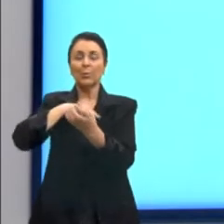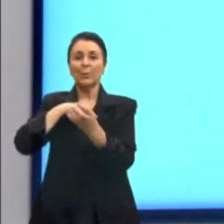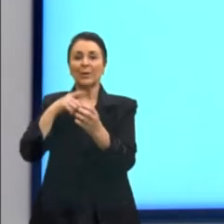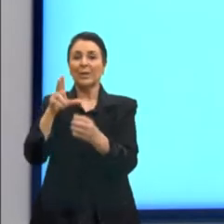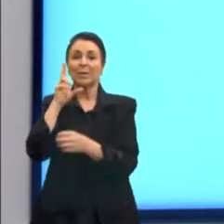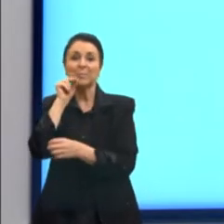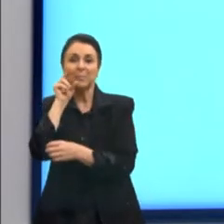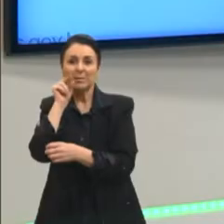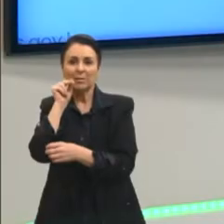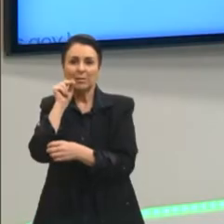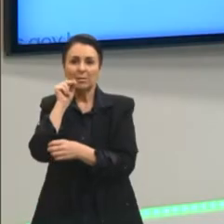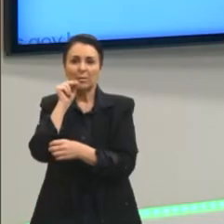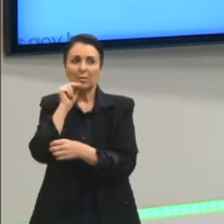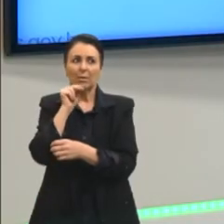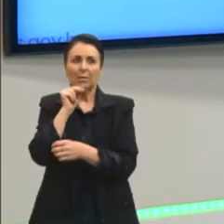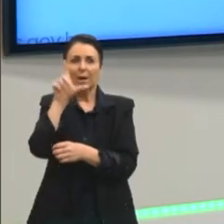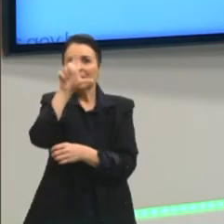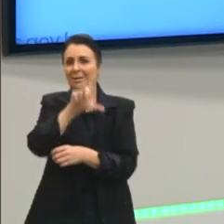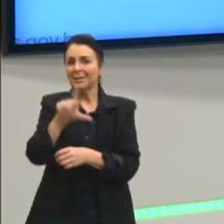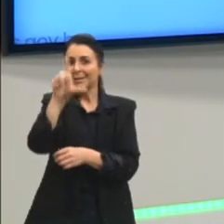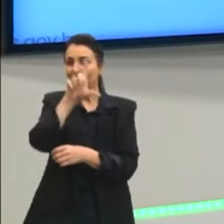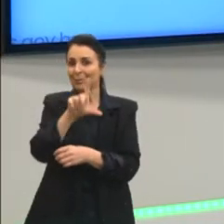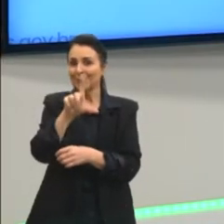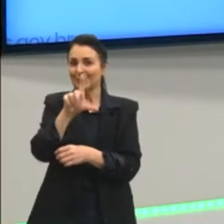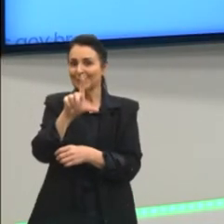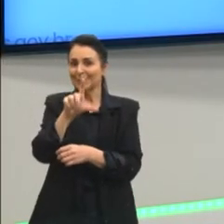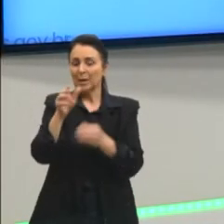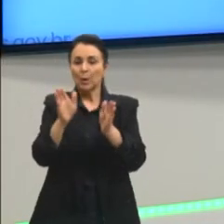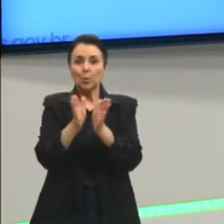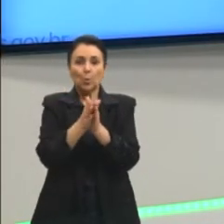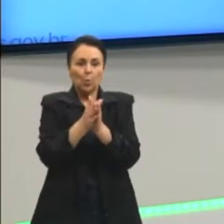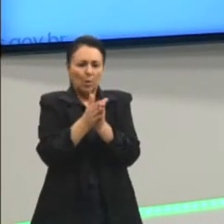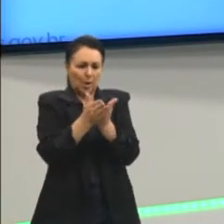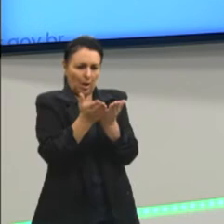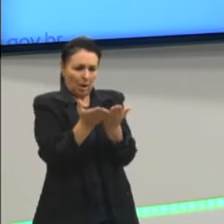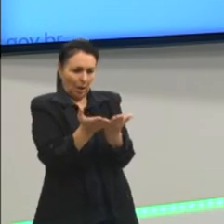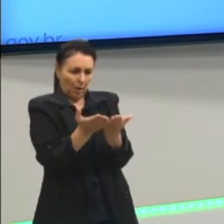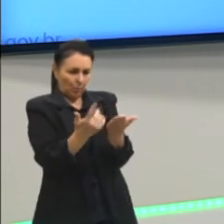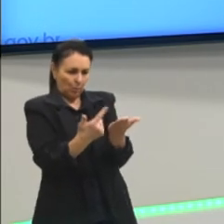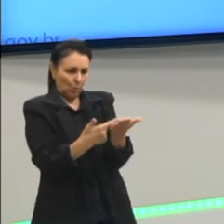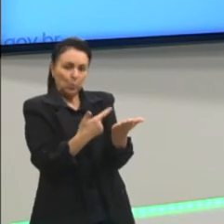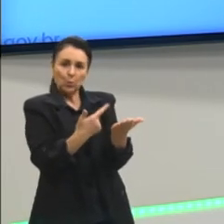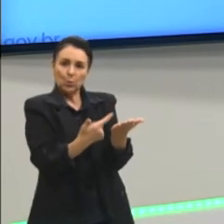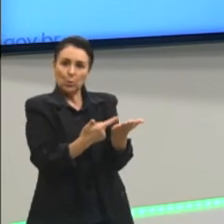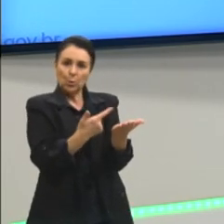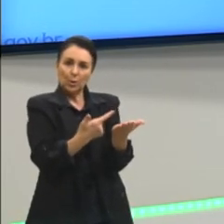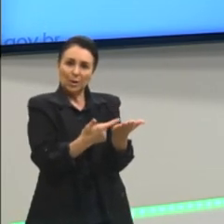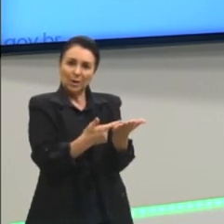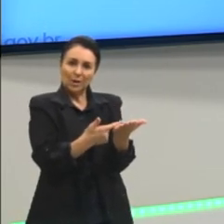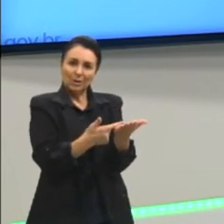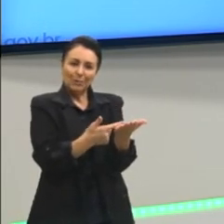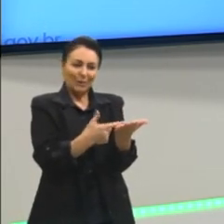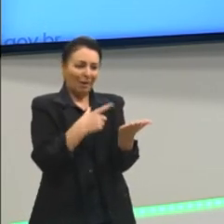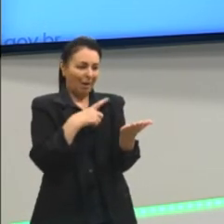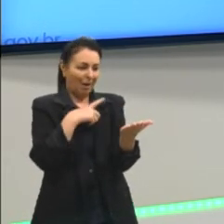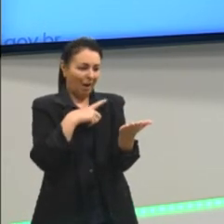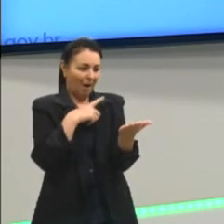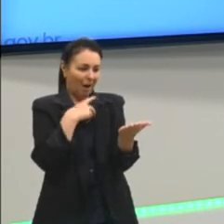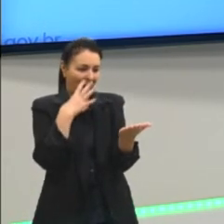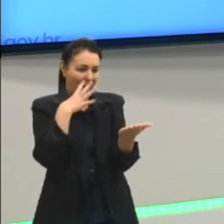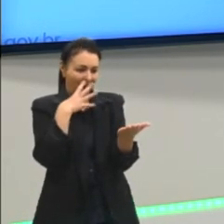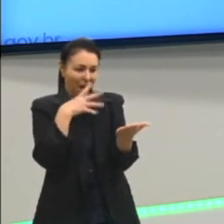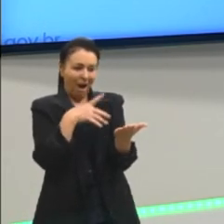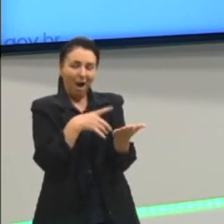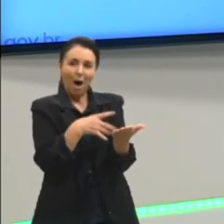acho que a literatura é mais ou menos isso. Quando a gente abre um livro, quando a gente abre uma história, a gente tem ali